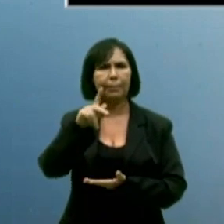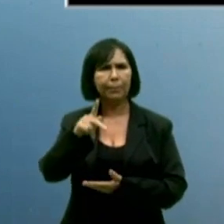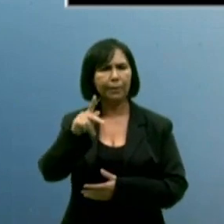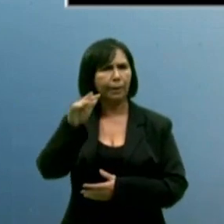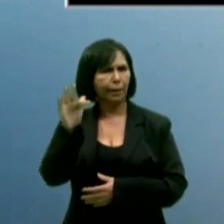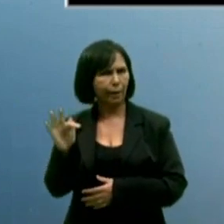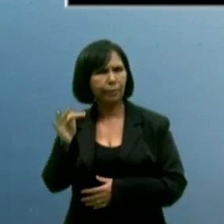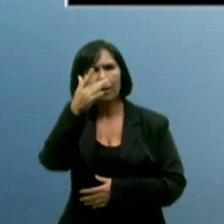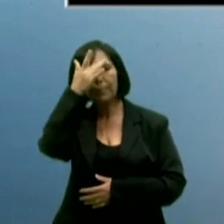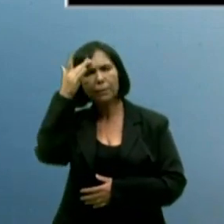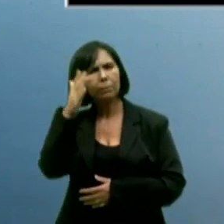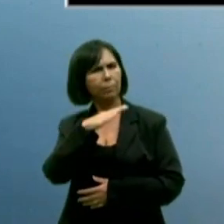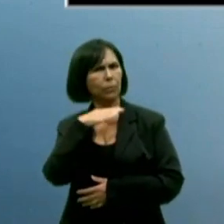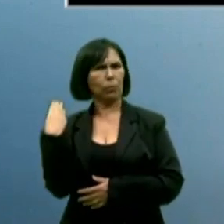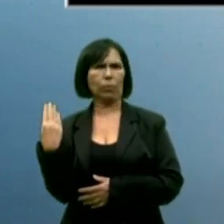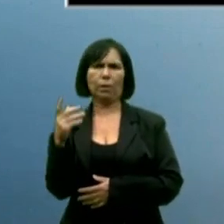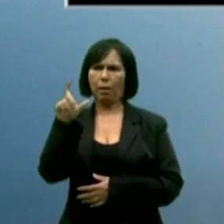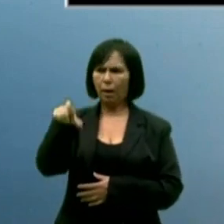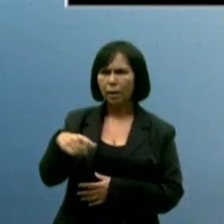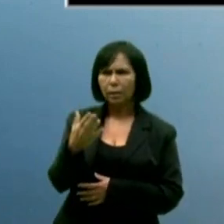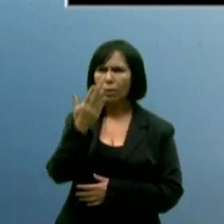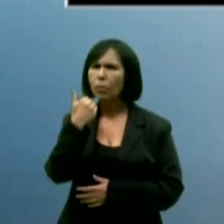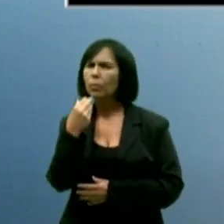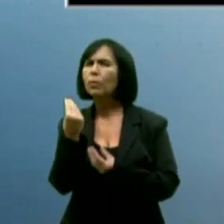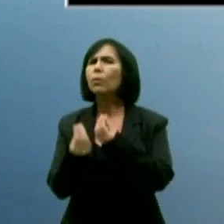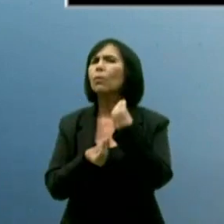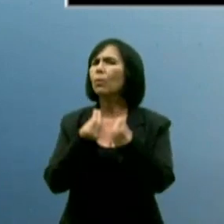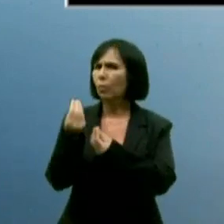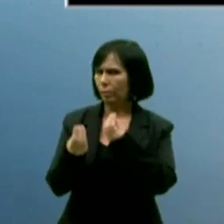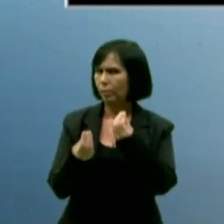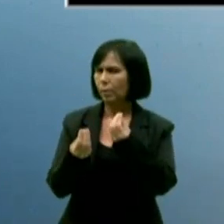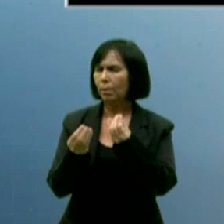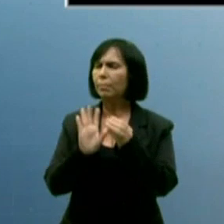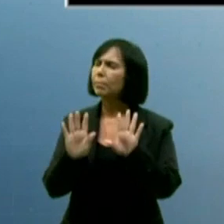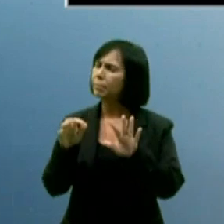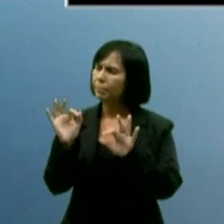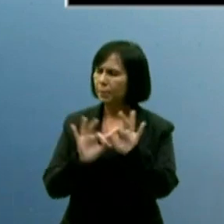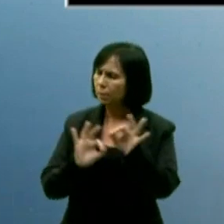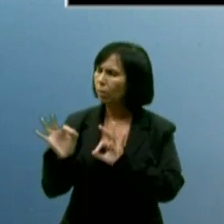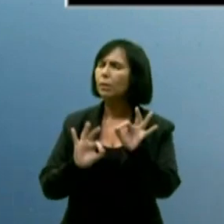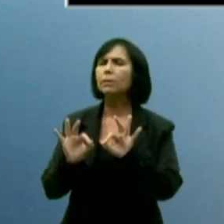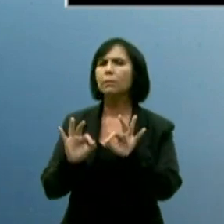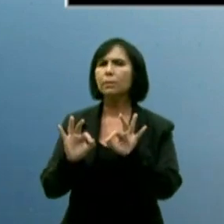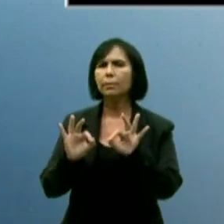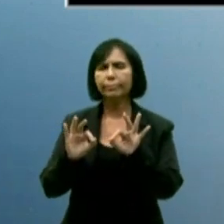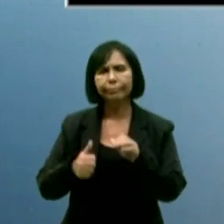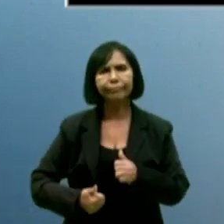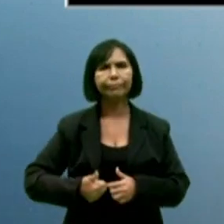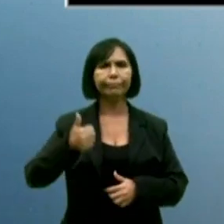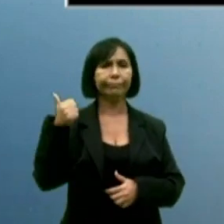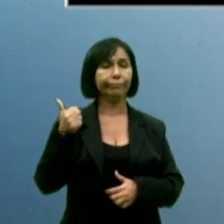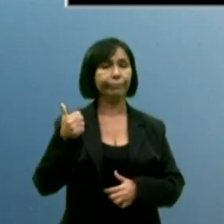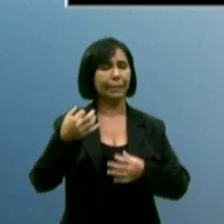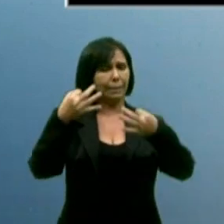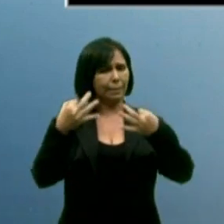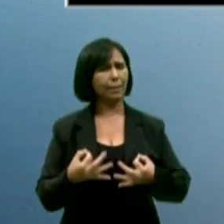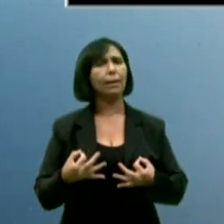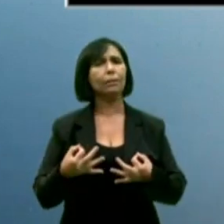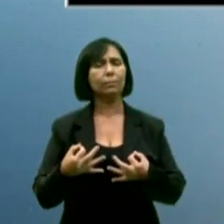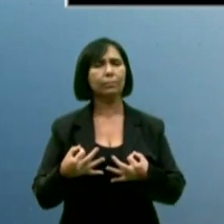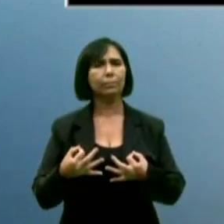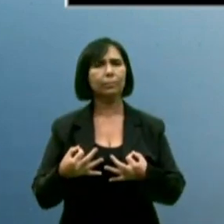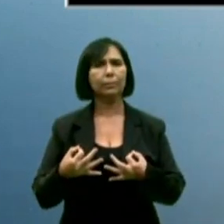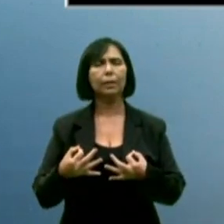cartão alimentação. Tem que ter um rigor maior para fazer com que o programa funcione da maneira mais correta. E ter uma